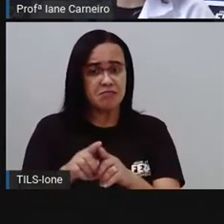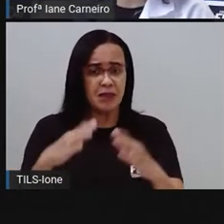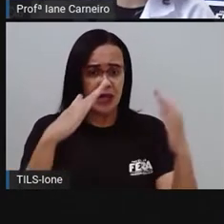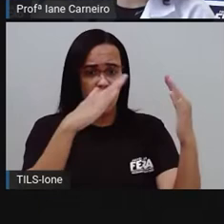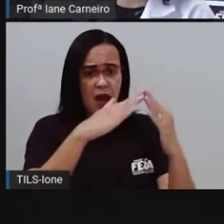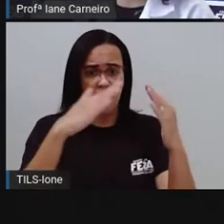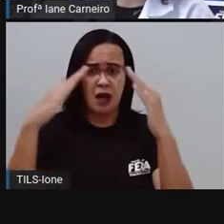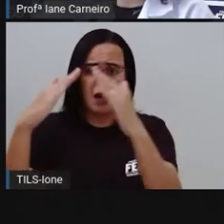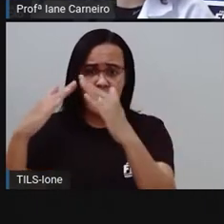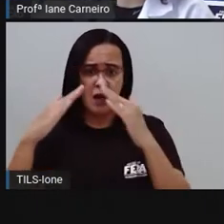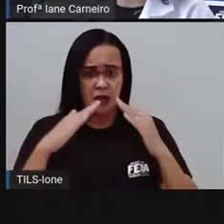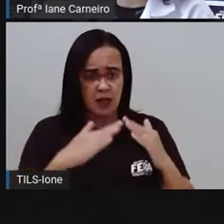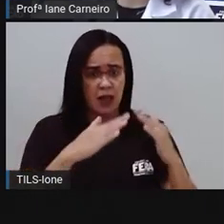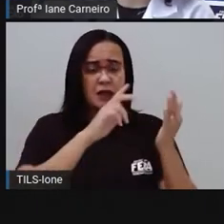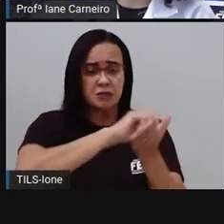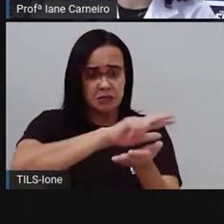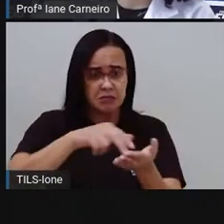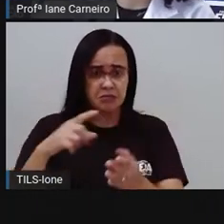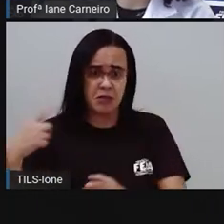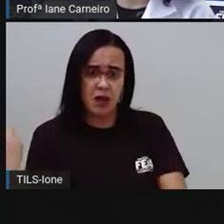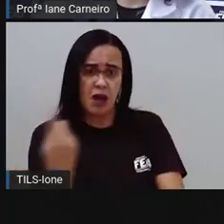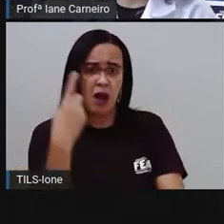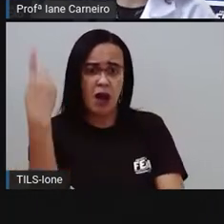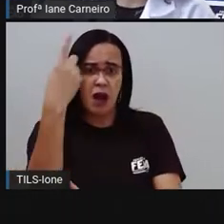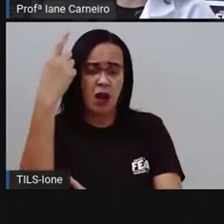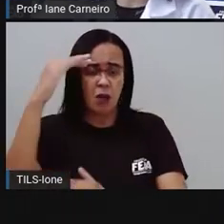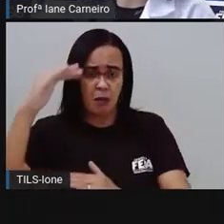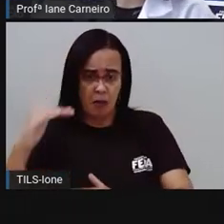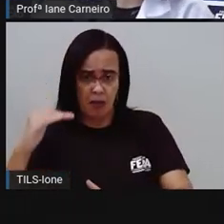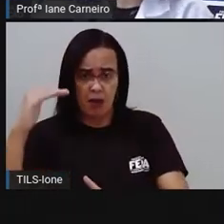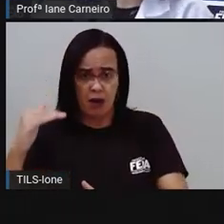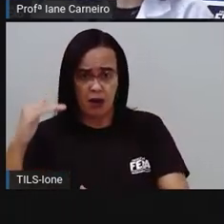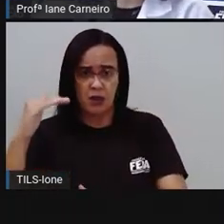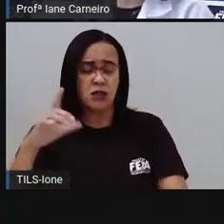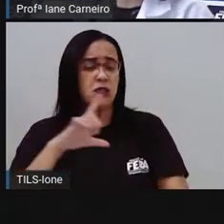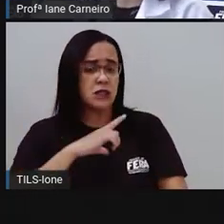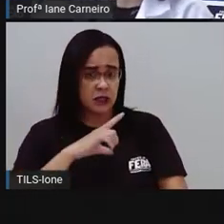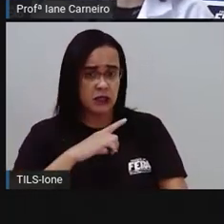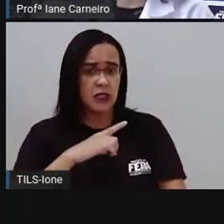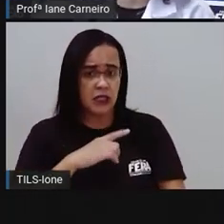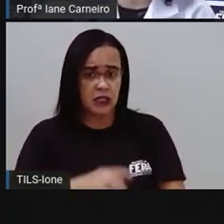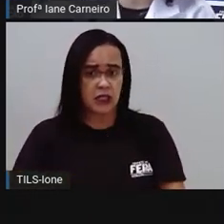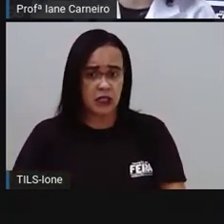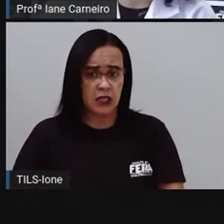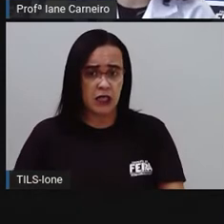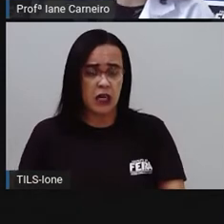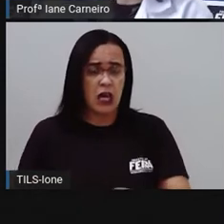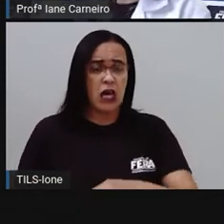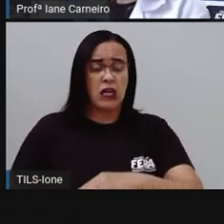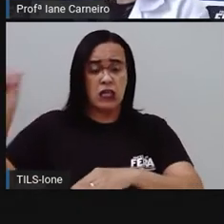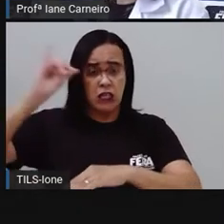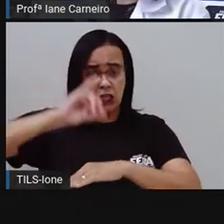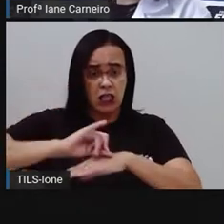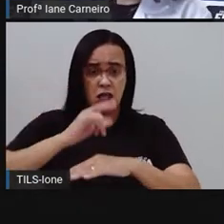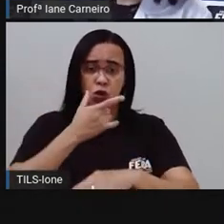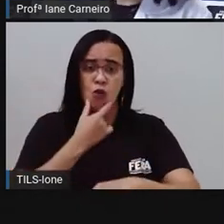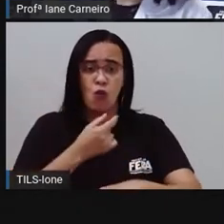que tem escada dentro e chama sobrado. E tem a casa do Zeca, que fica em cima da padaria.